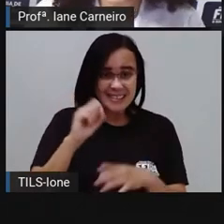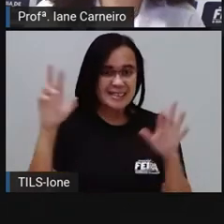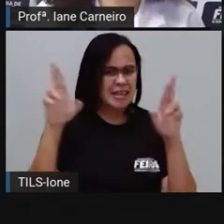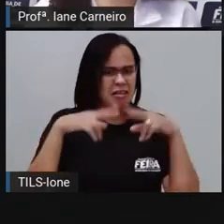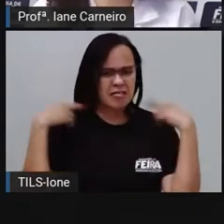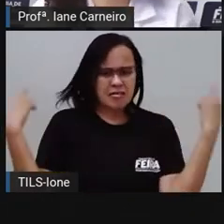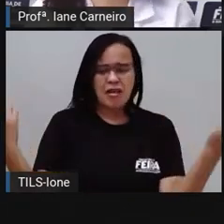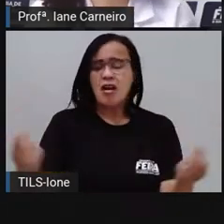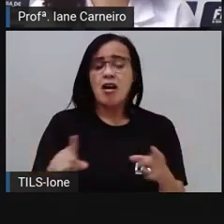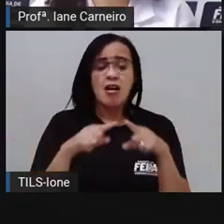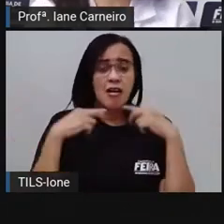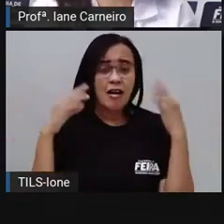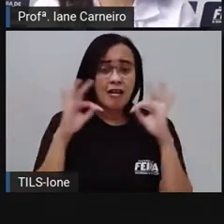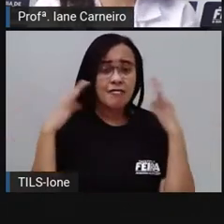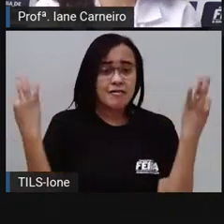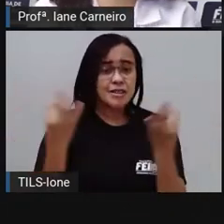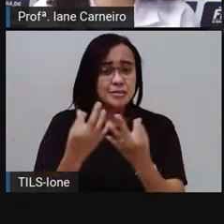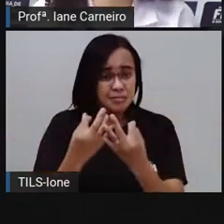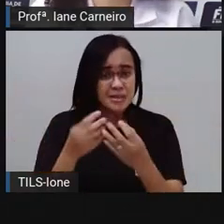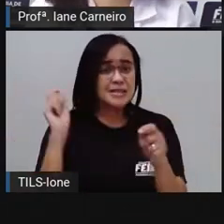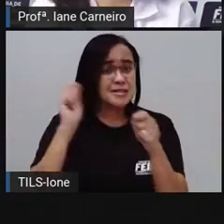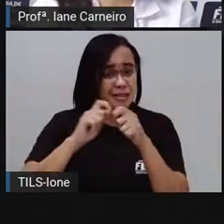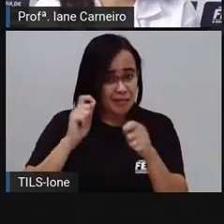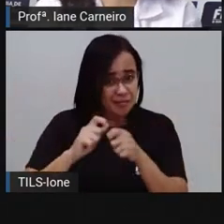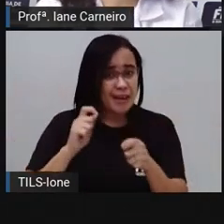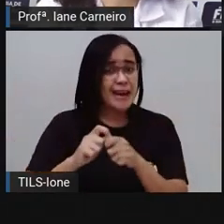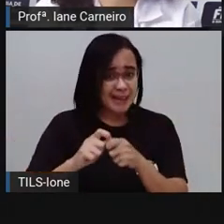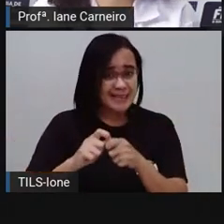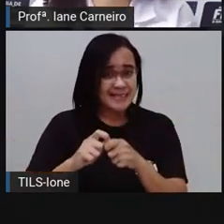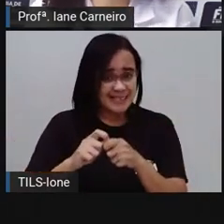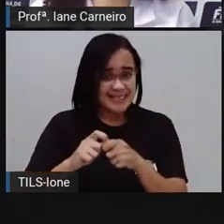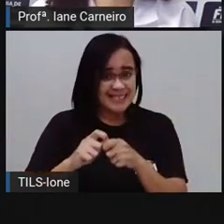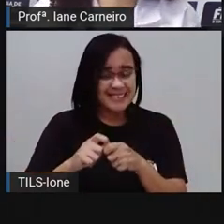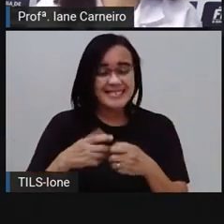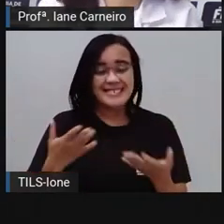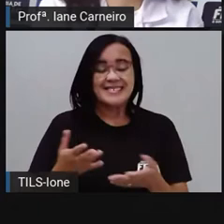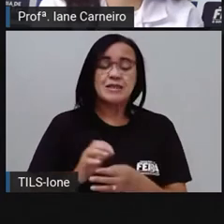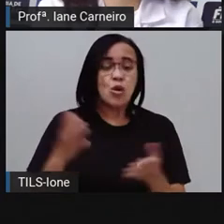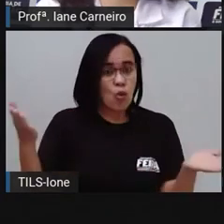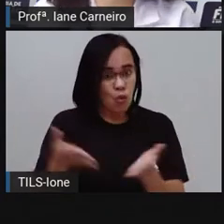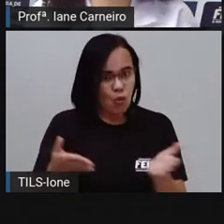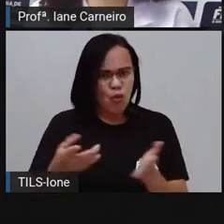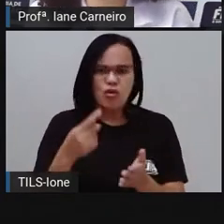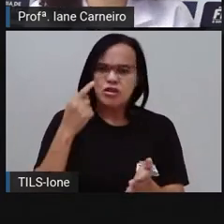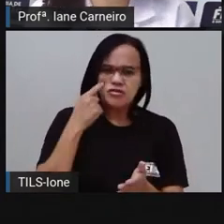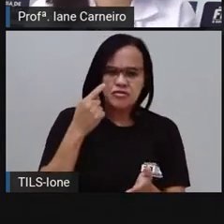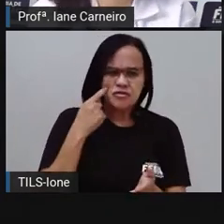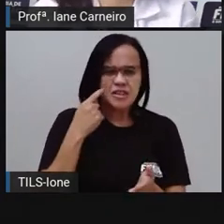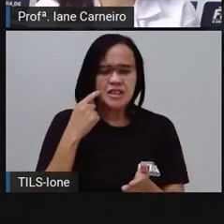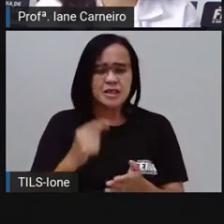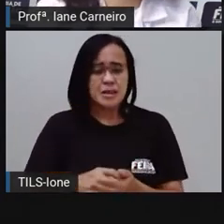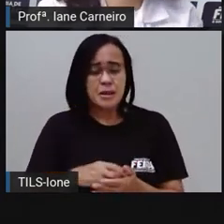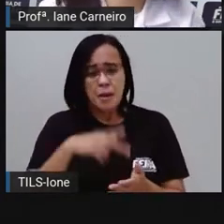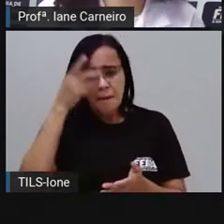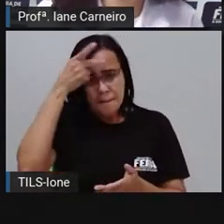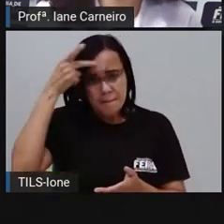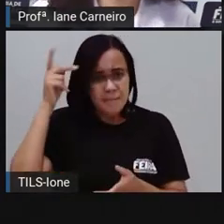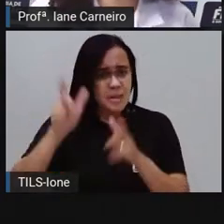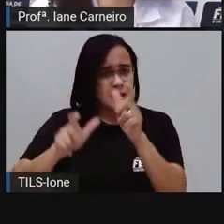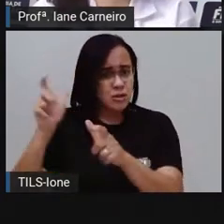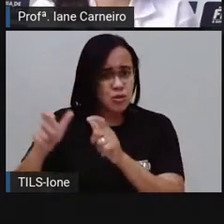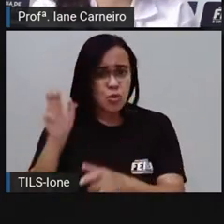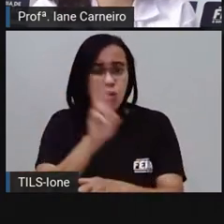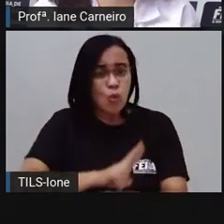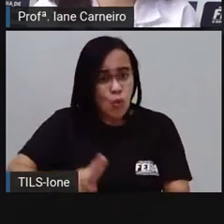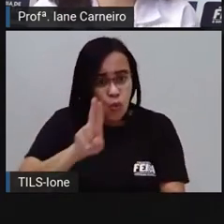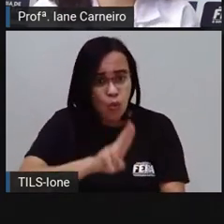delícia, né? E hoje a gente vê várias pessoas aí usando, né? Nas receitas, pra fazer dieta, né?